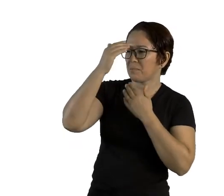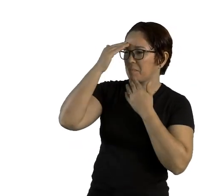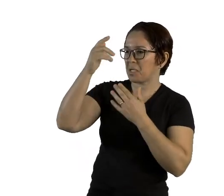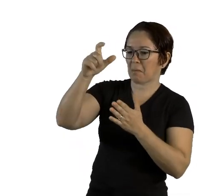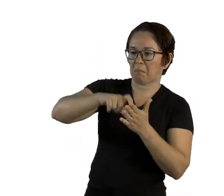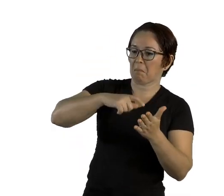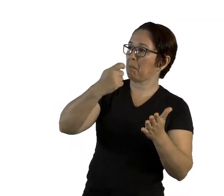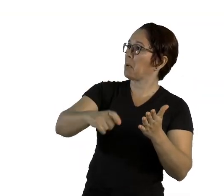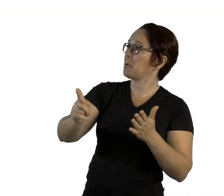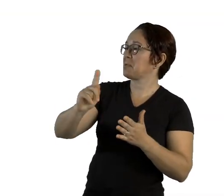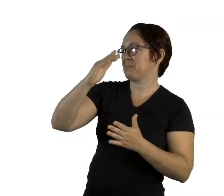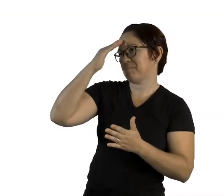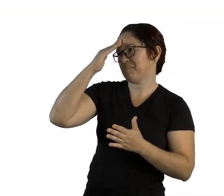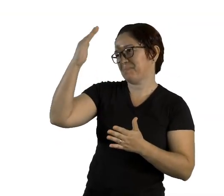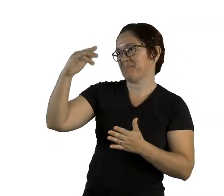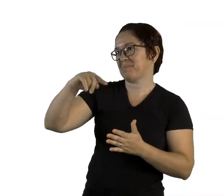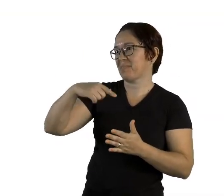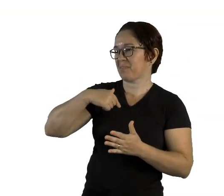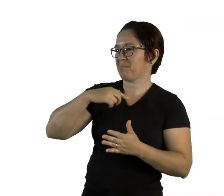Joãozinho.